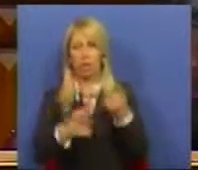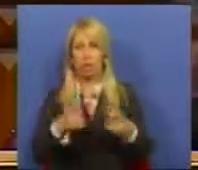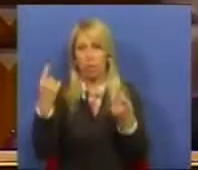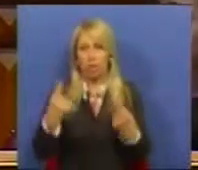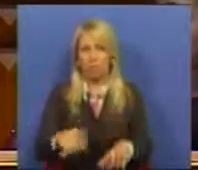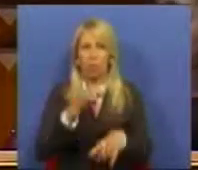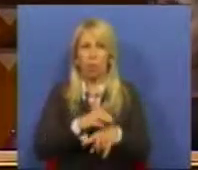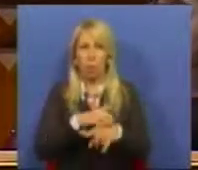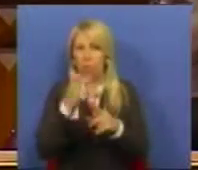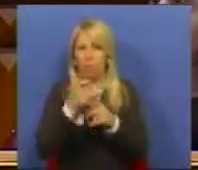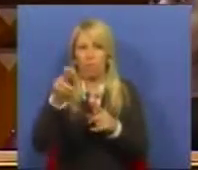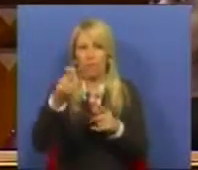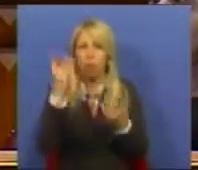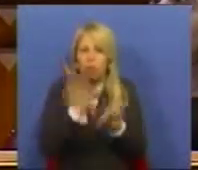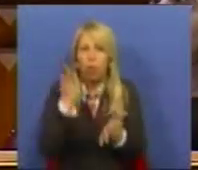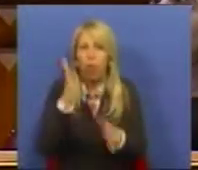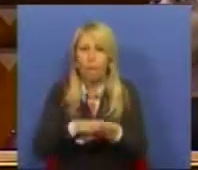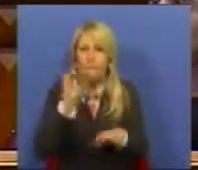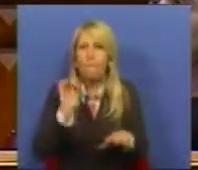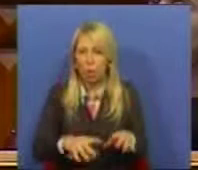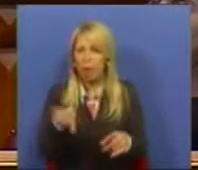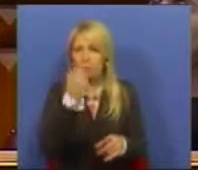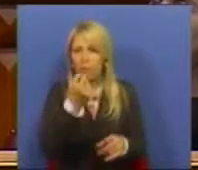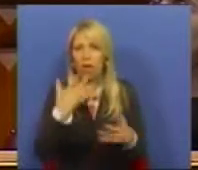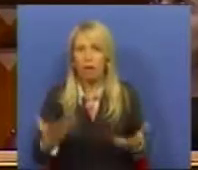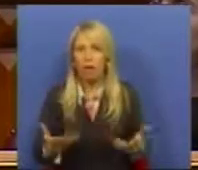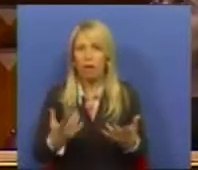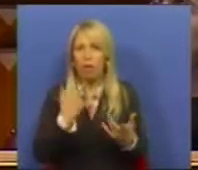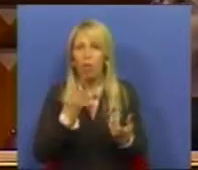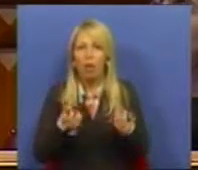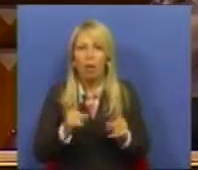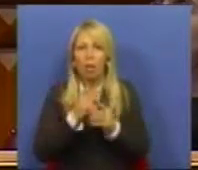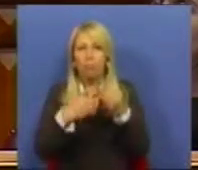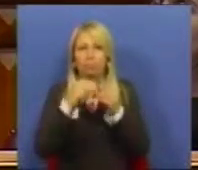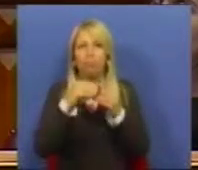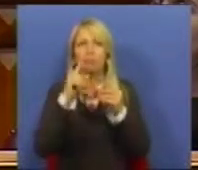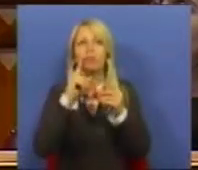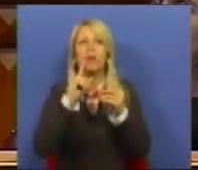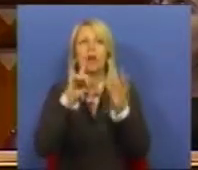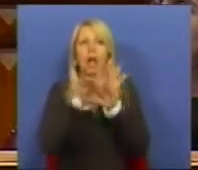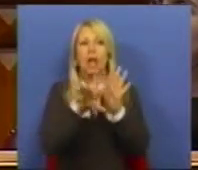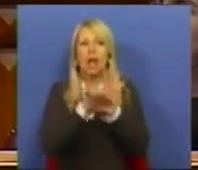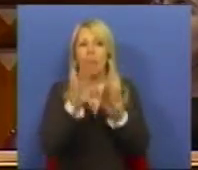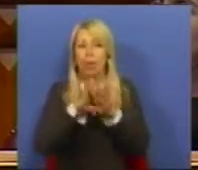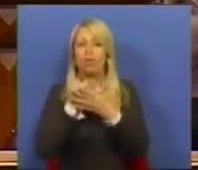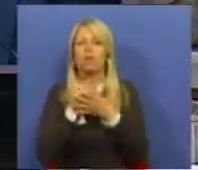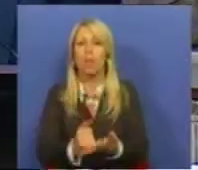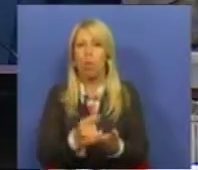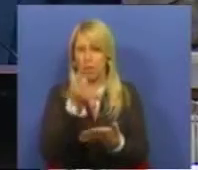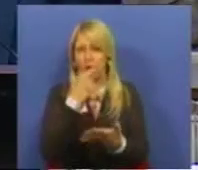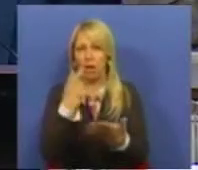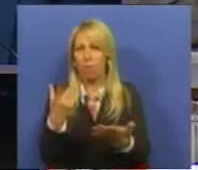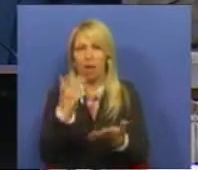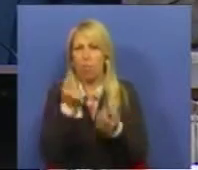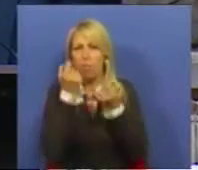questão do medicamento e à recompilação da legislação a propósito da compartilhação dos medicamentos é muito pouco. Porque a